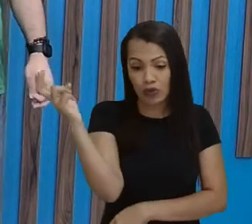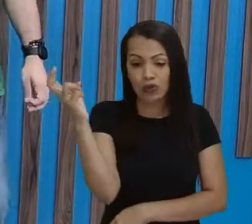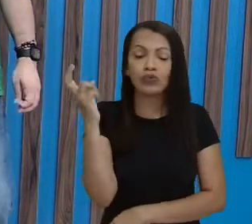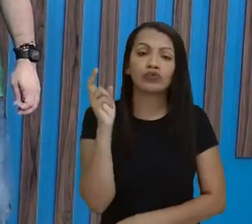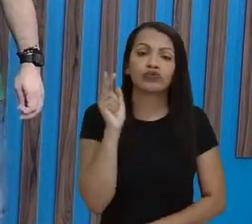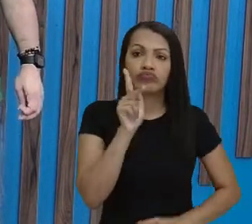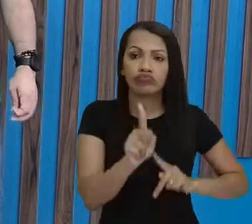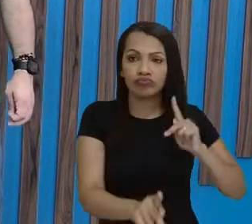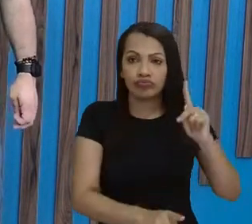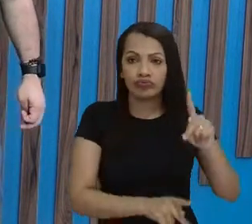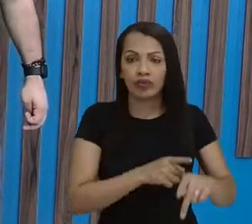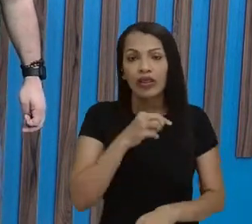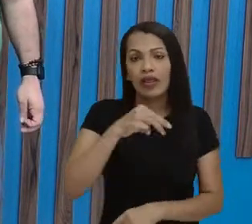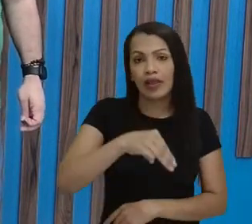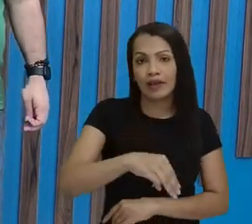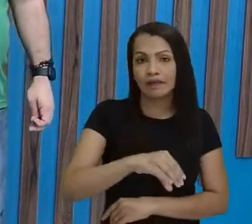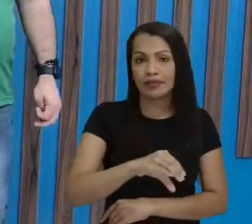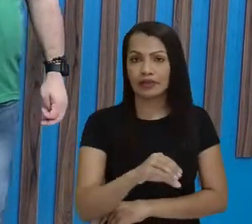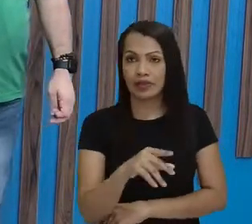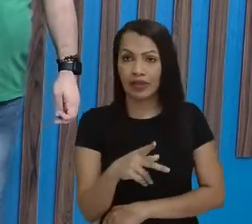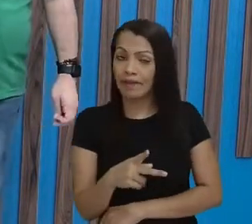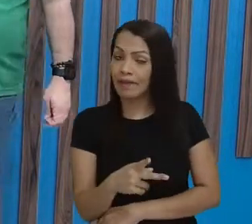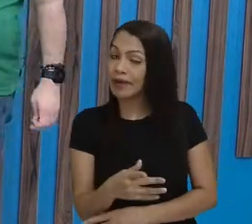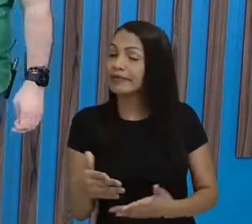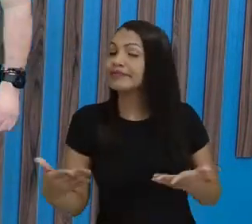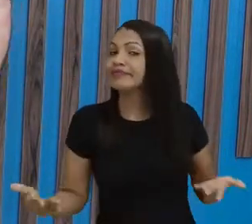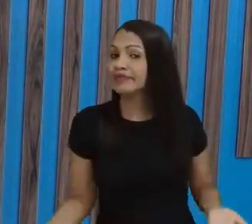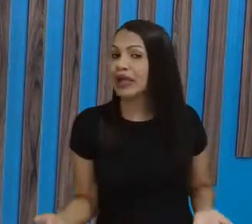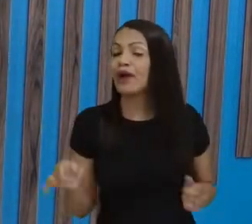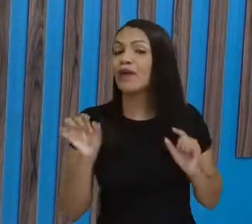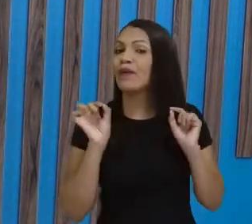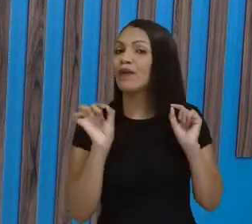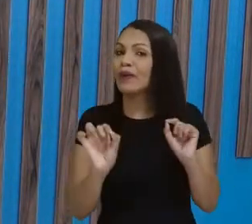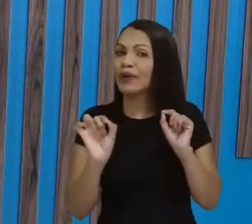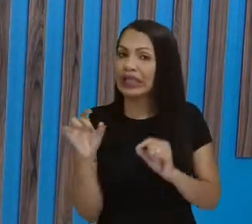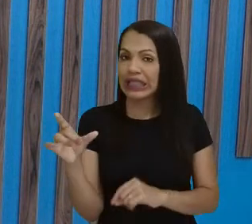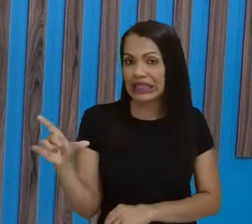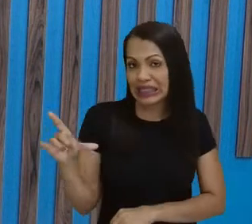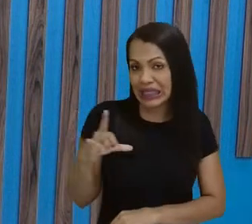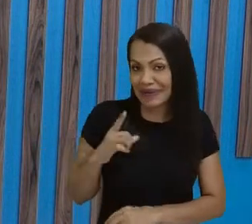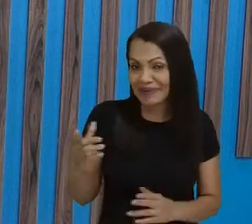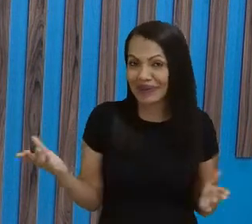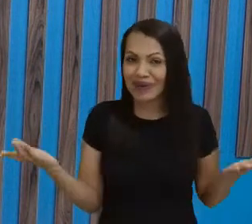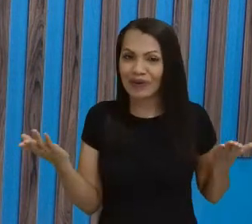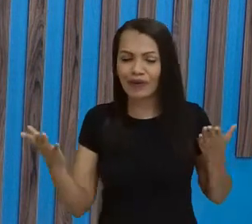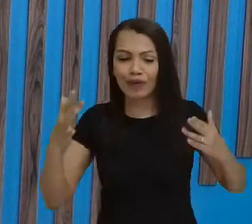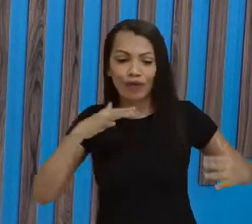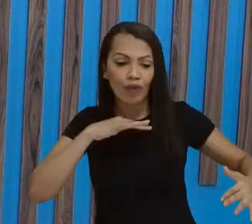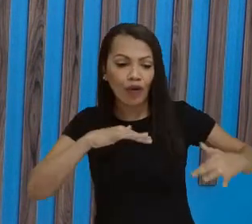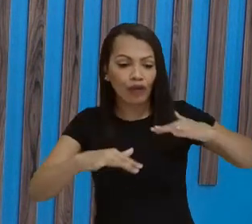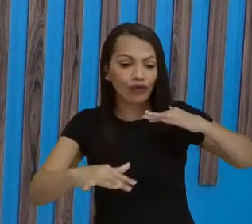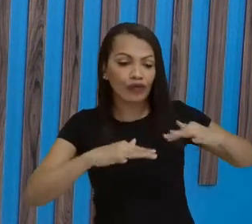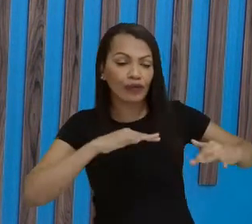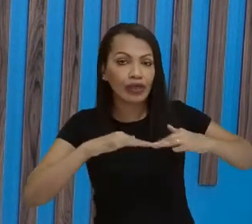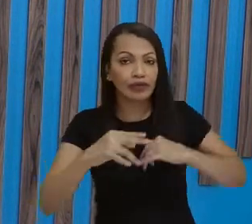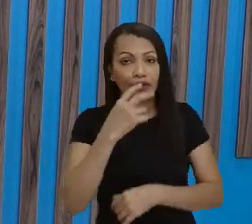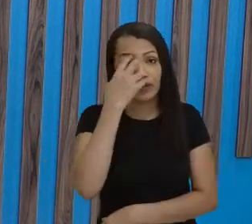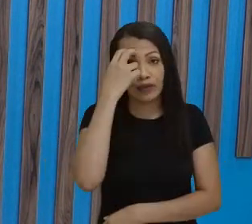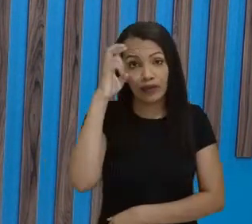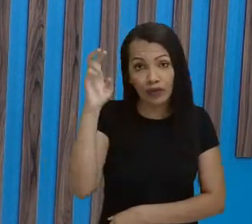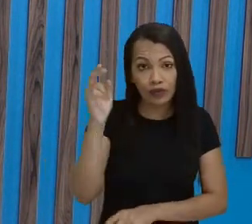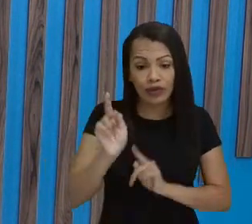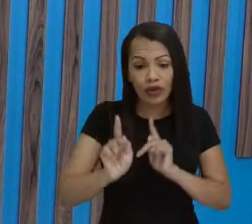MCP. Aí, o que é que nós temos mais, né, esse Movimento de Cultura Popular